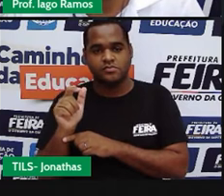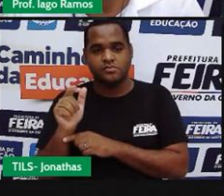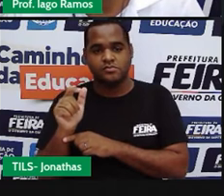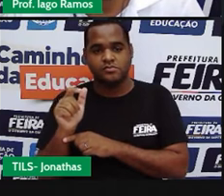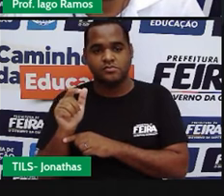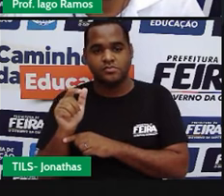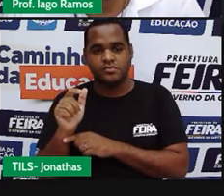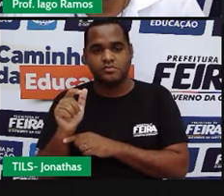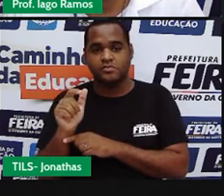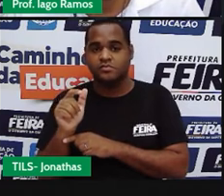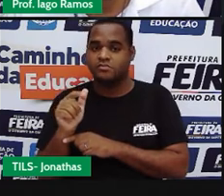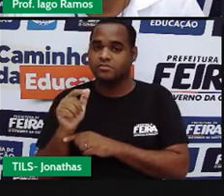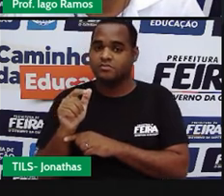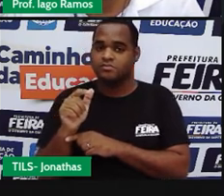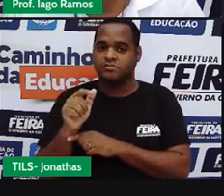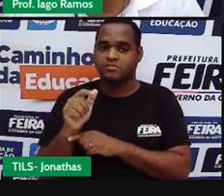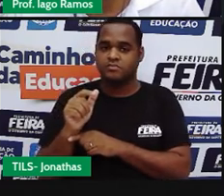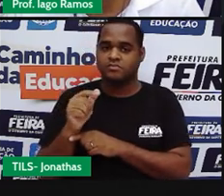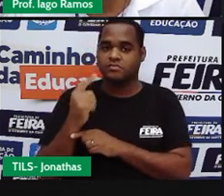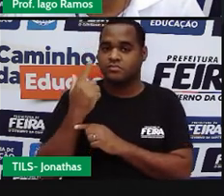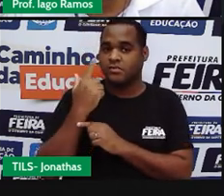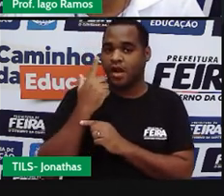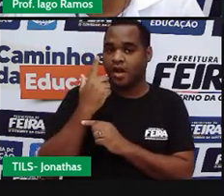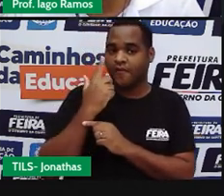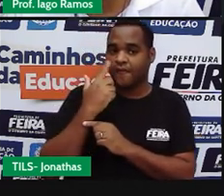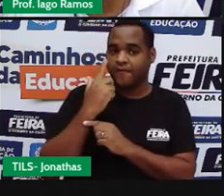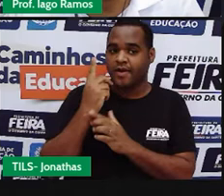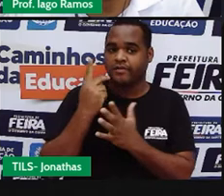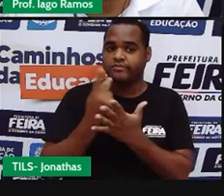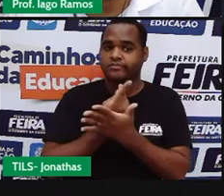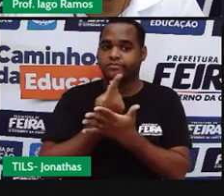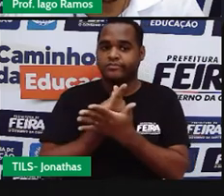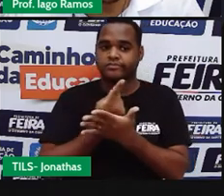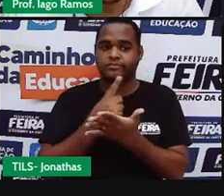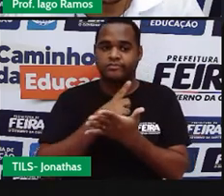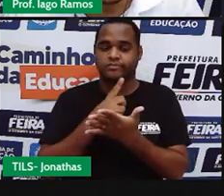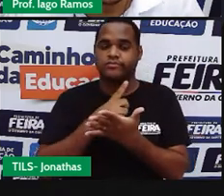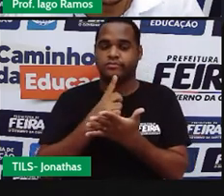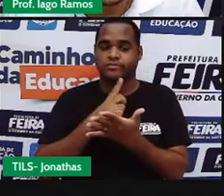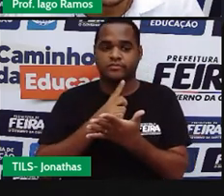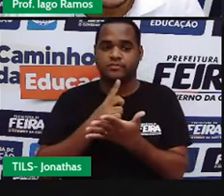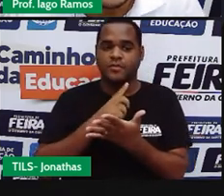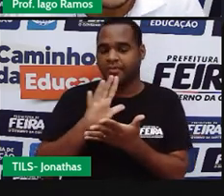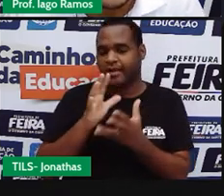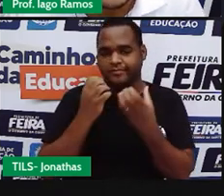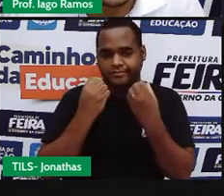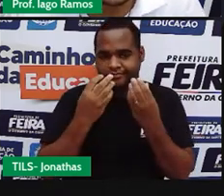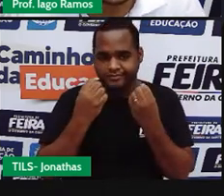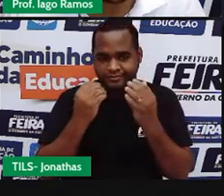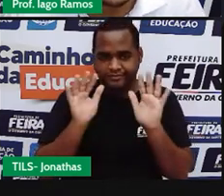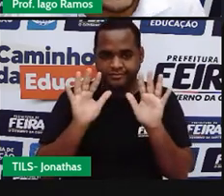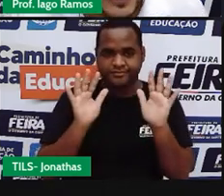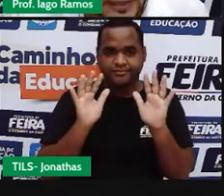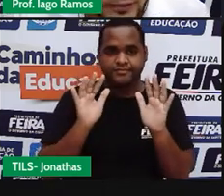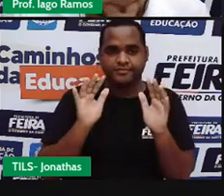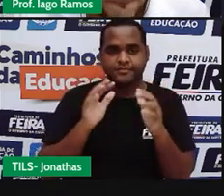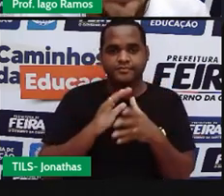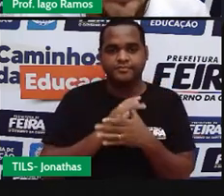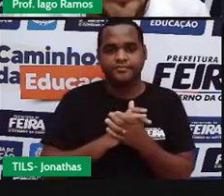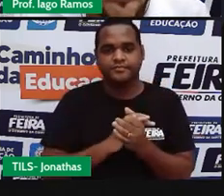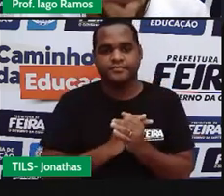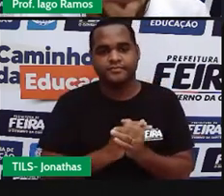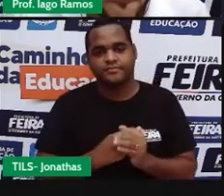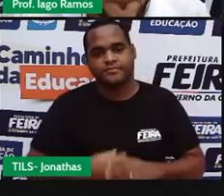Opa, saiu alguma coisa, eu cliquei em alguma coisa ali errada, mas tudo bem, né? Eu já sei porque que está errado.